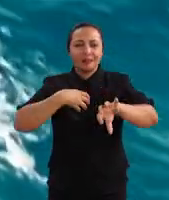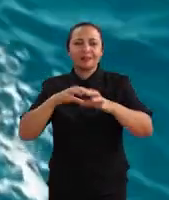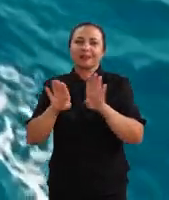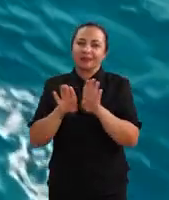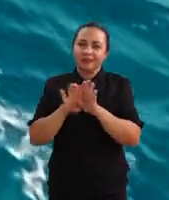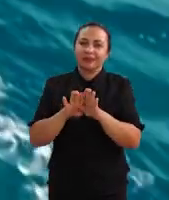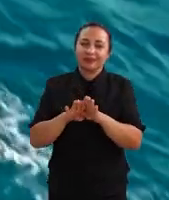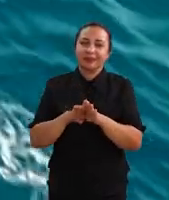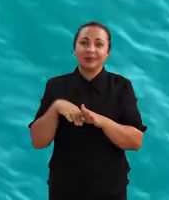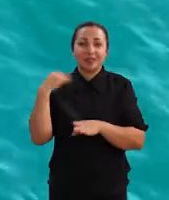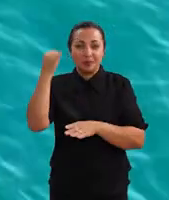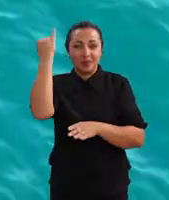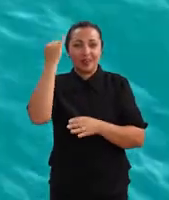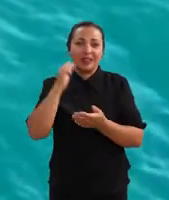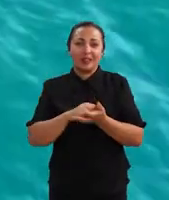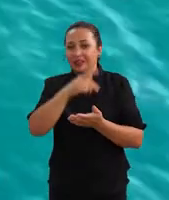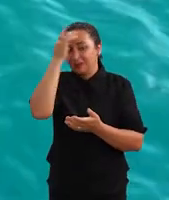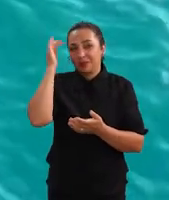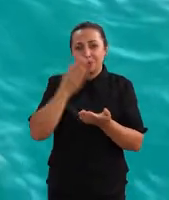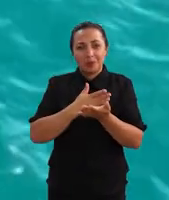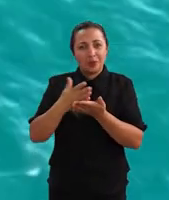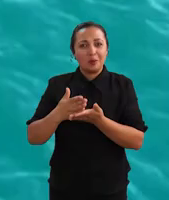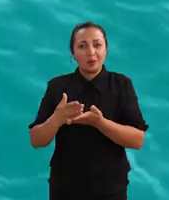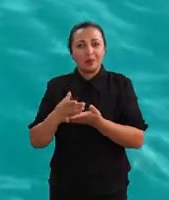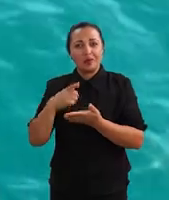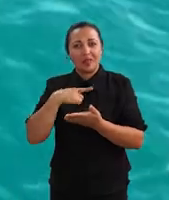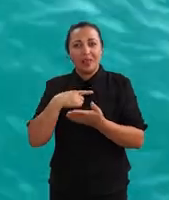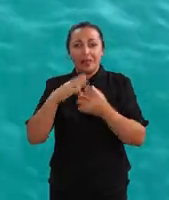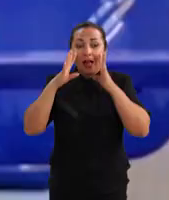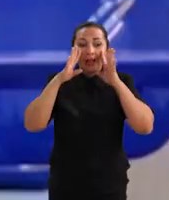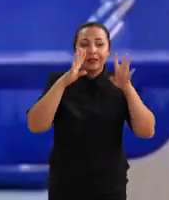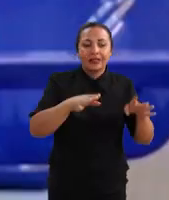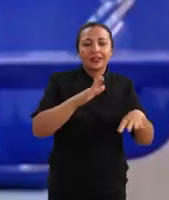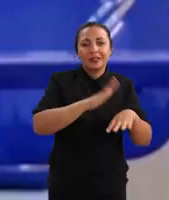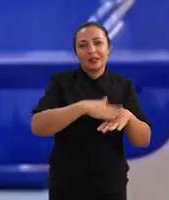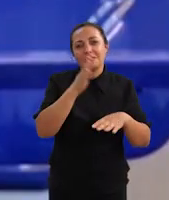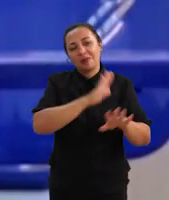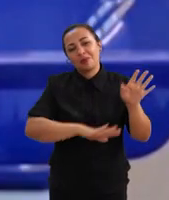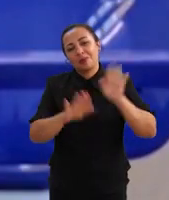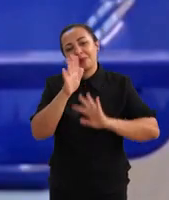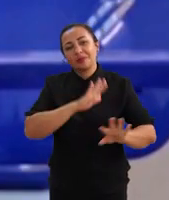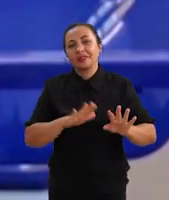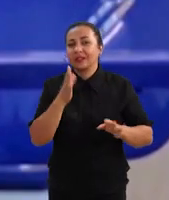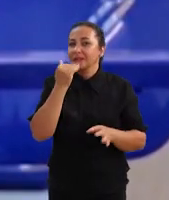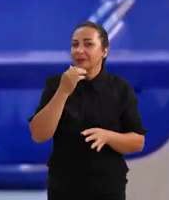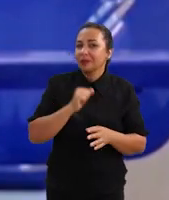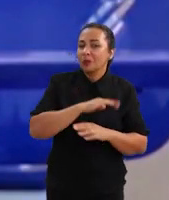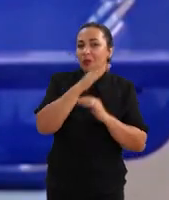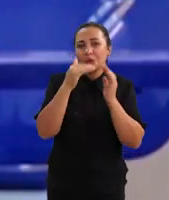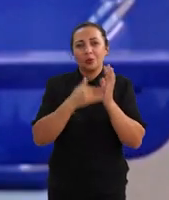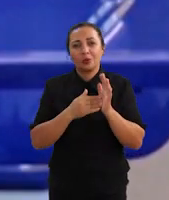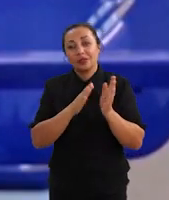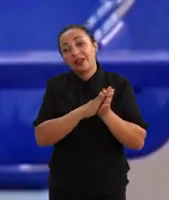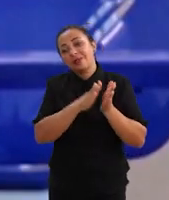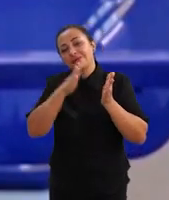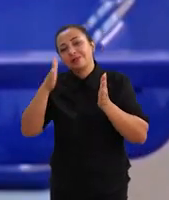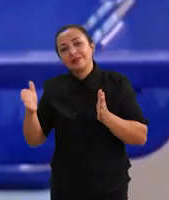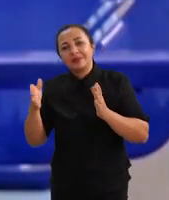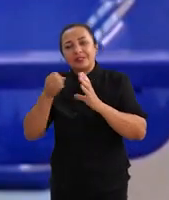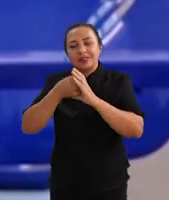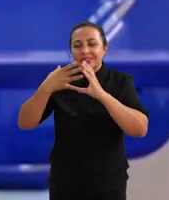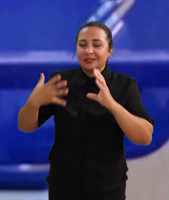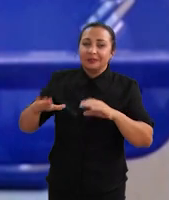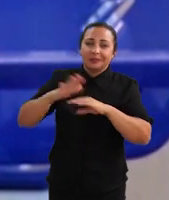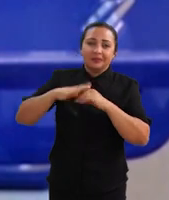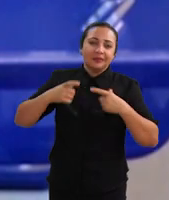potenciais desses indivíduos. E aí, as pessoas começam a se atentar mais à conservação marinha como um todo. E aí, indo para um aspecto